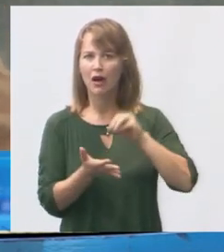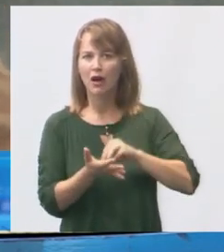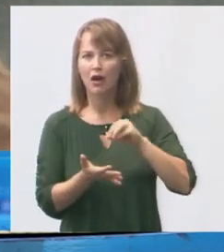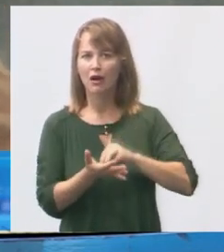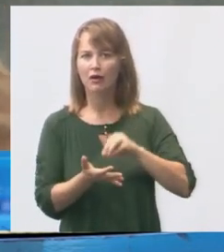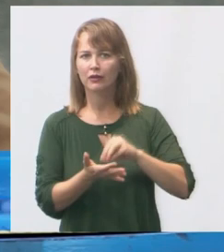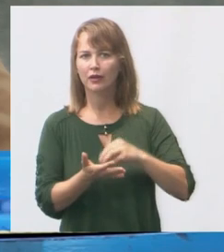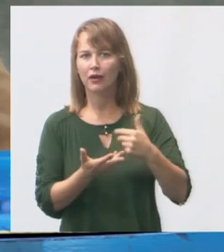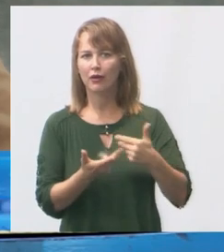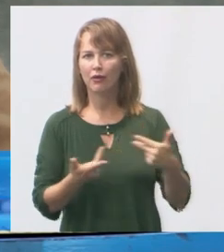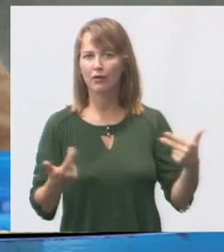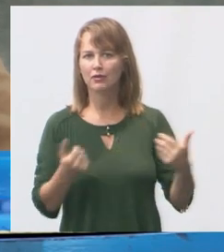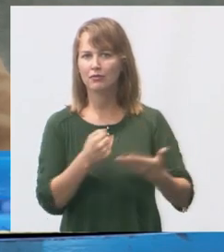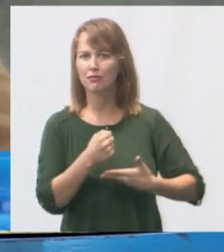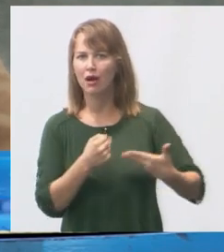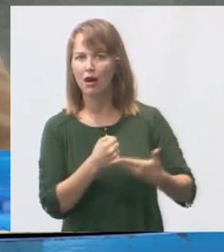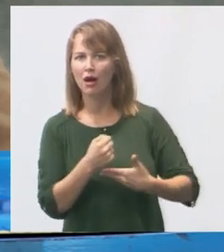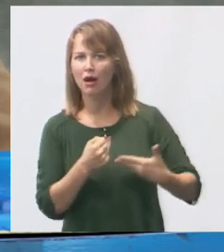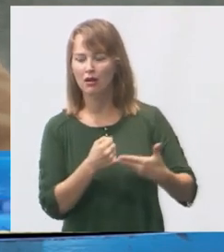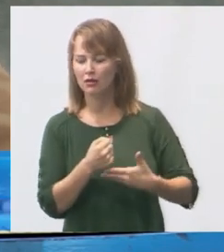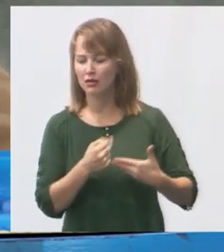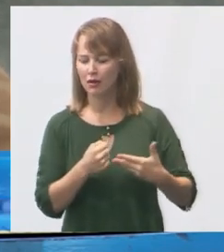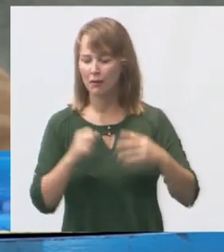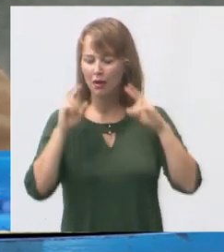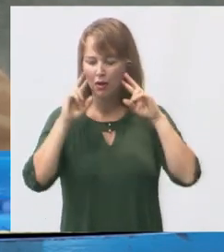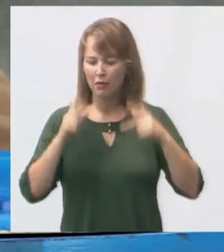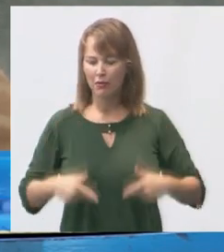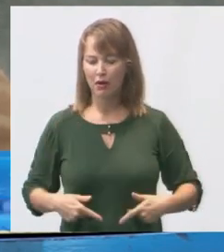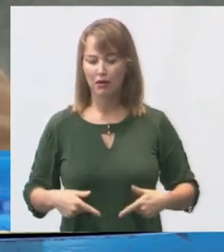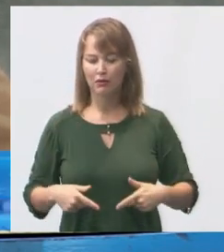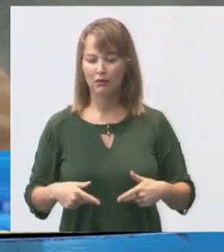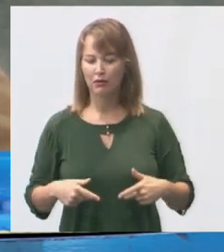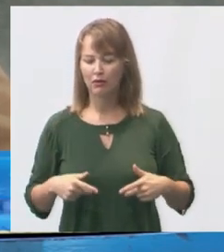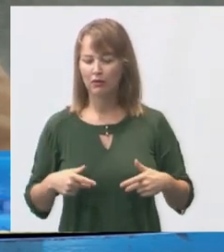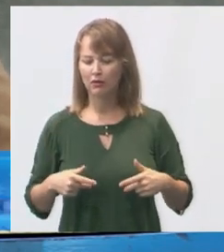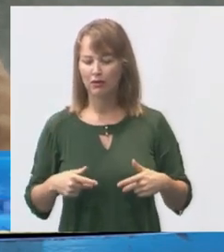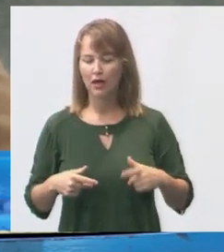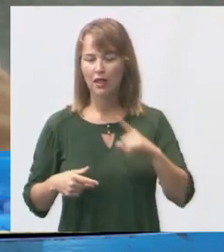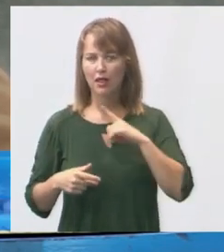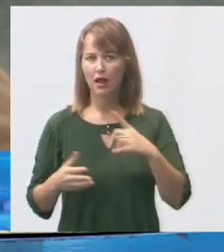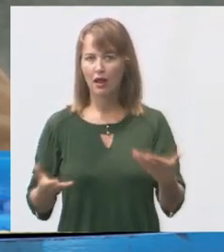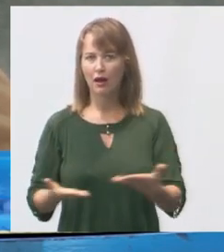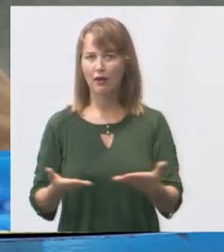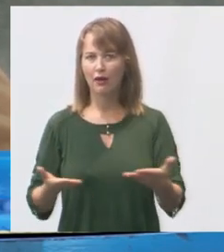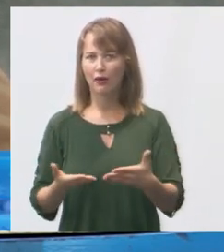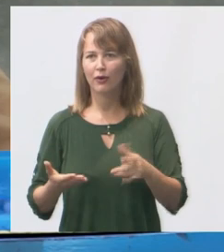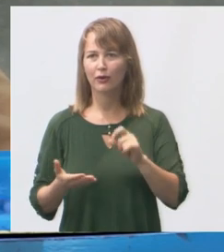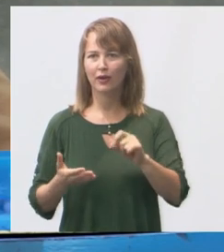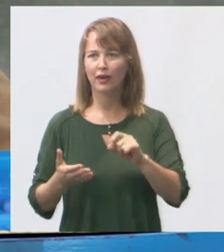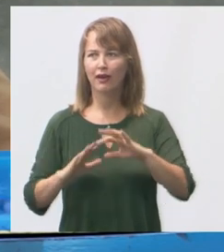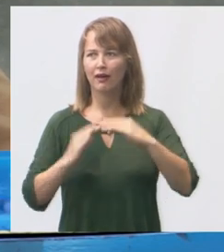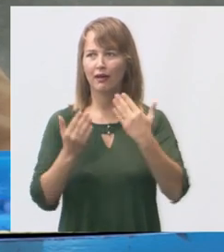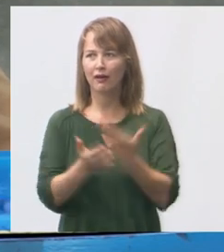básicas para um ser humano poder vencer, nós temos agora essa questão da escola.